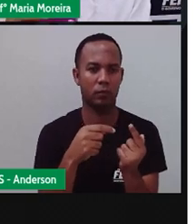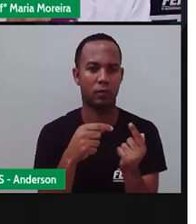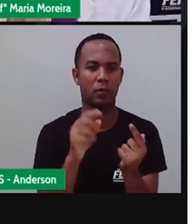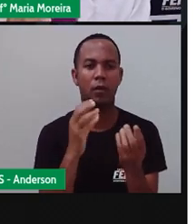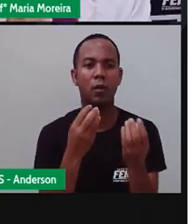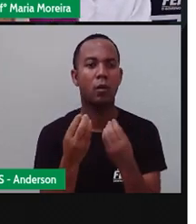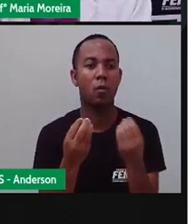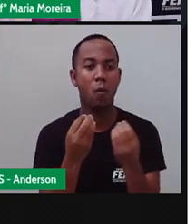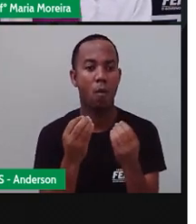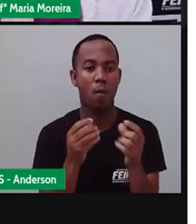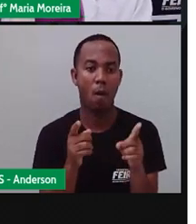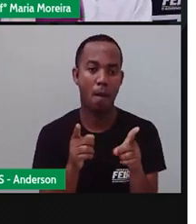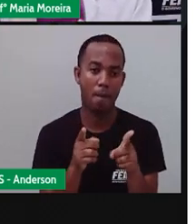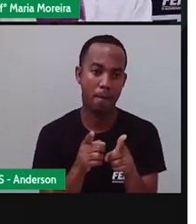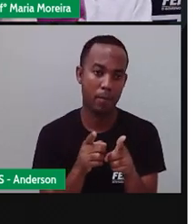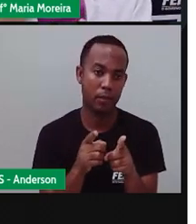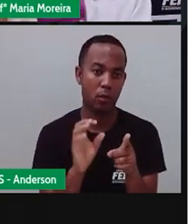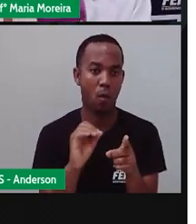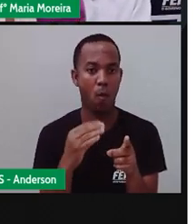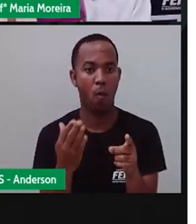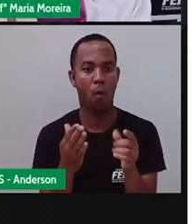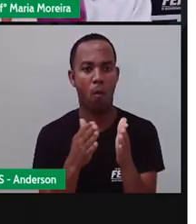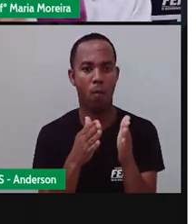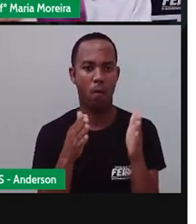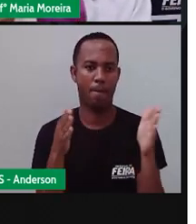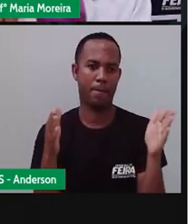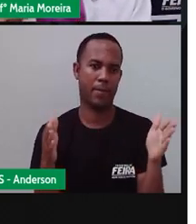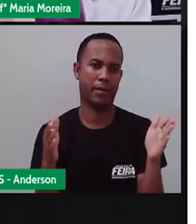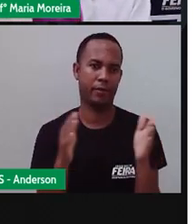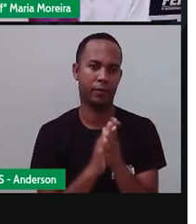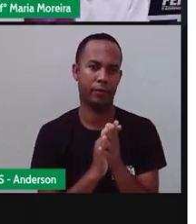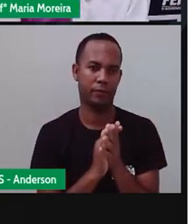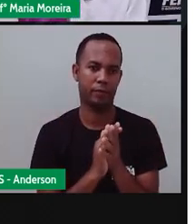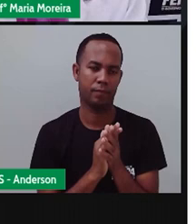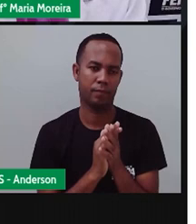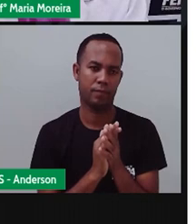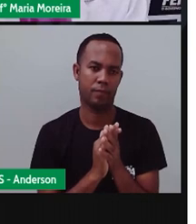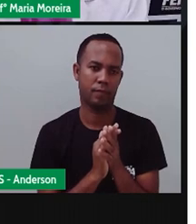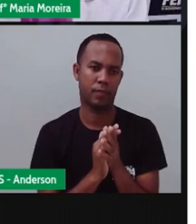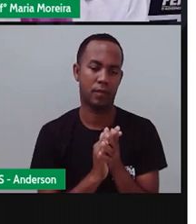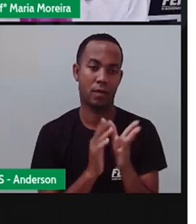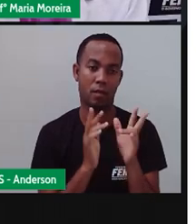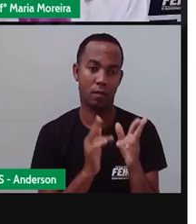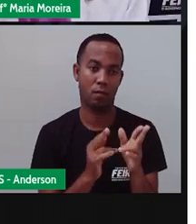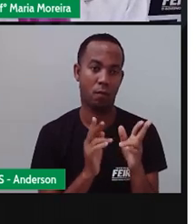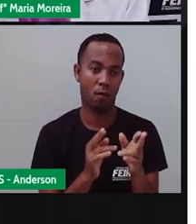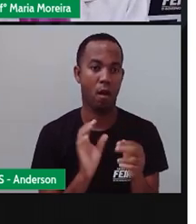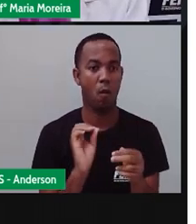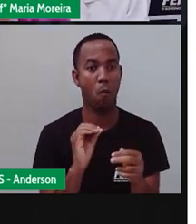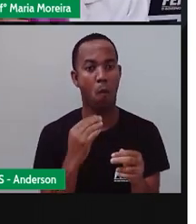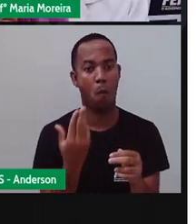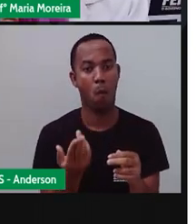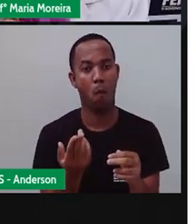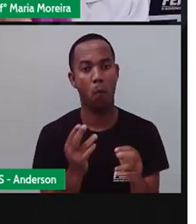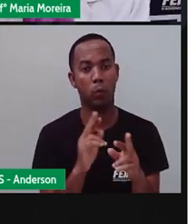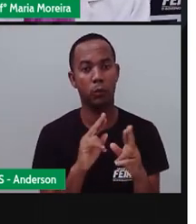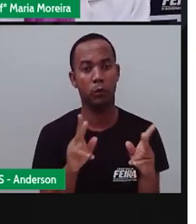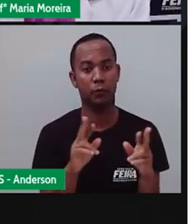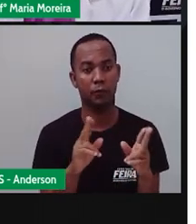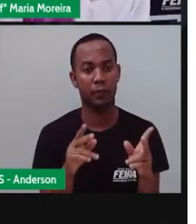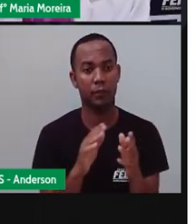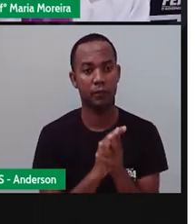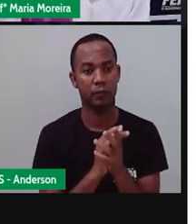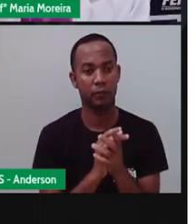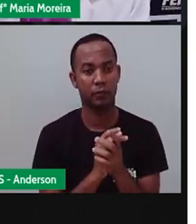do que o corpo. Porque, ó, quando eu for reproduzir, eu tenho que fazer o quê? Semelhante. O mais próximo possível,